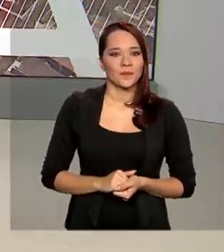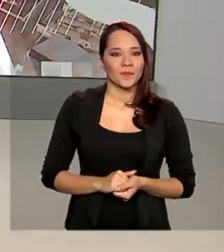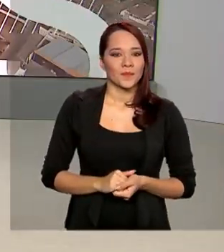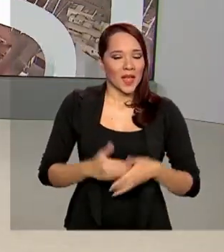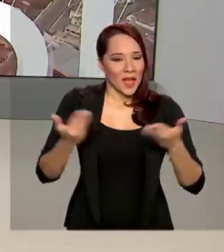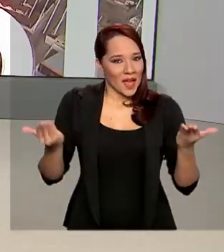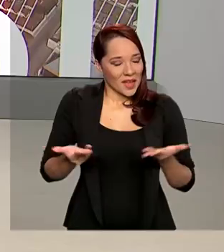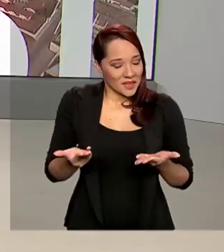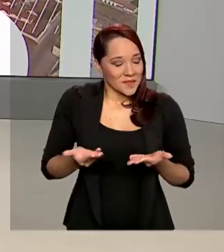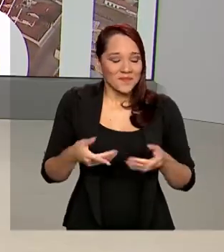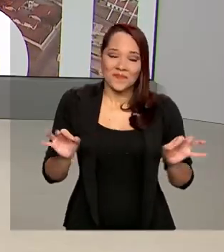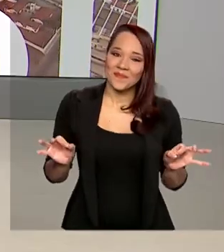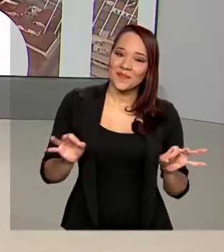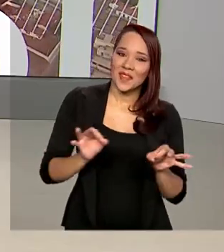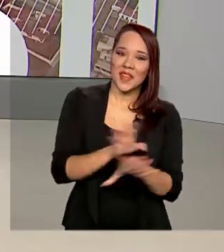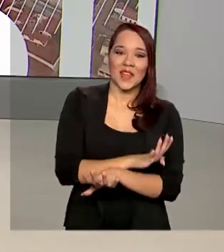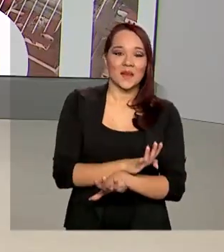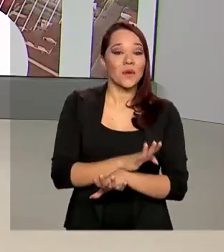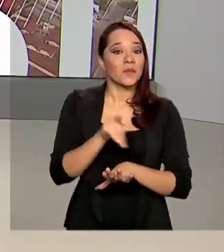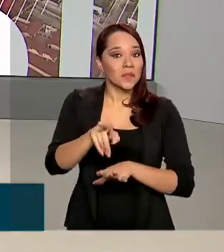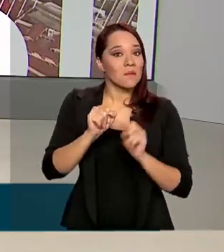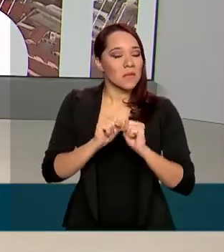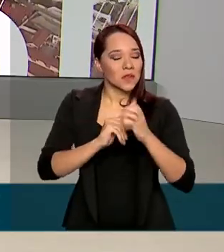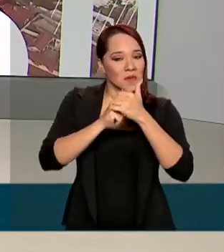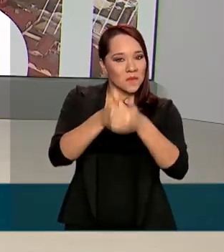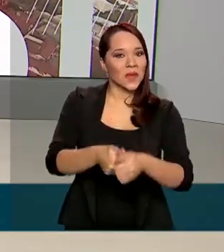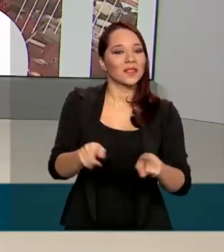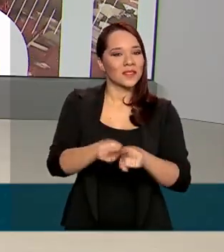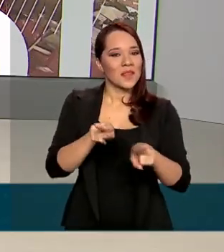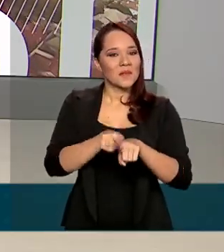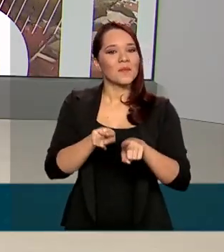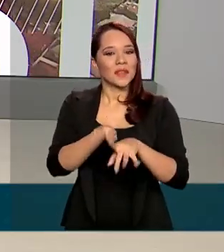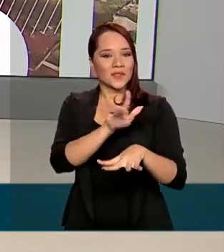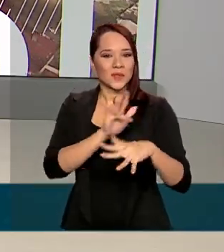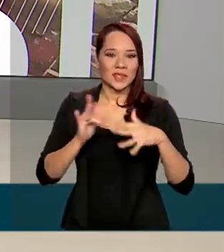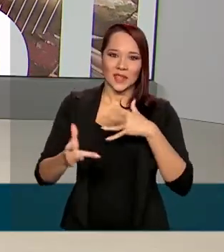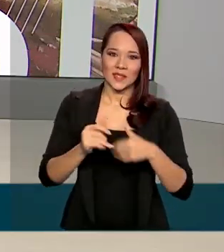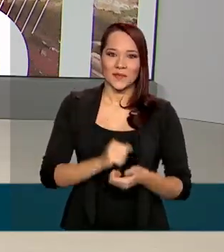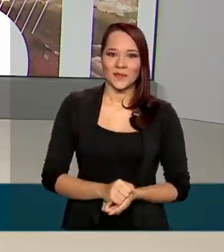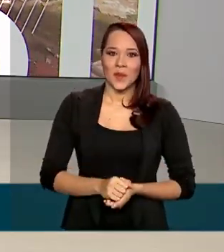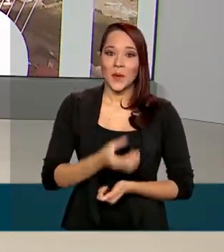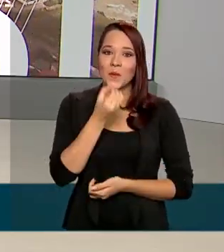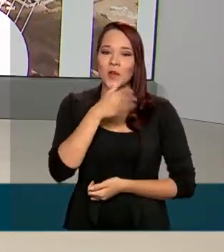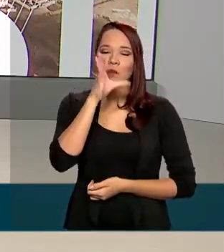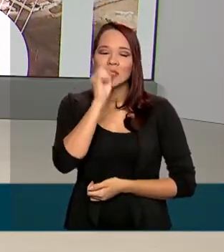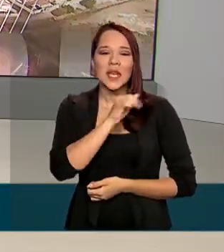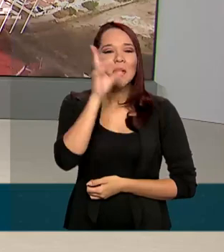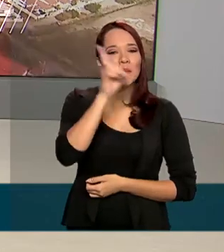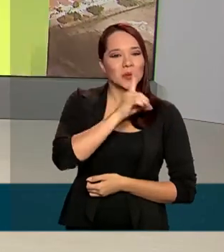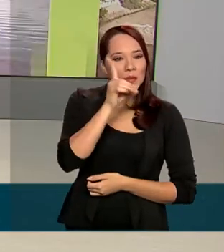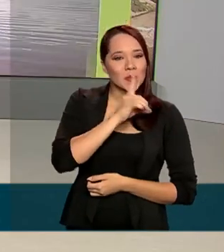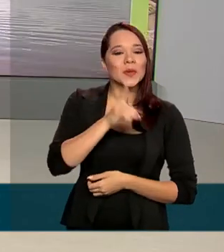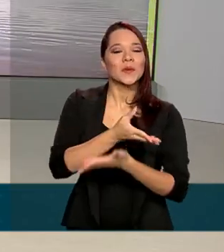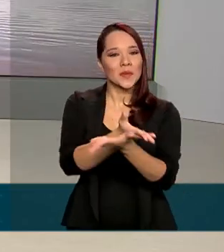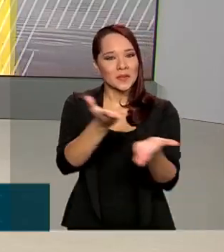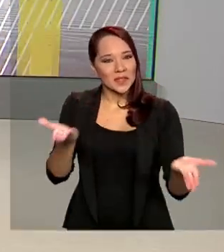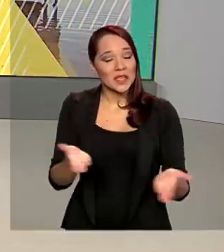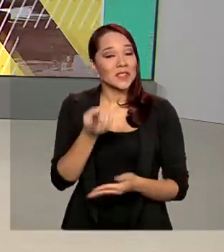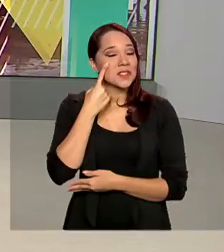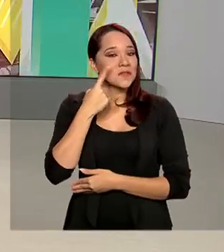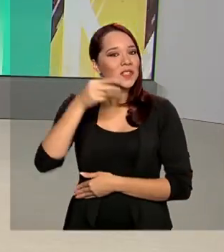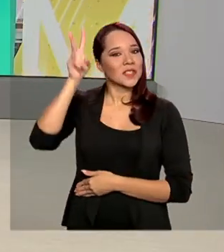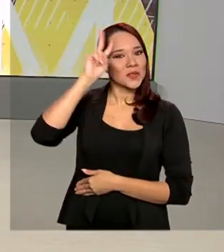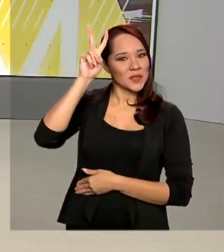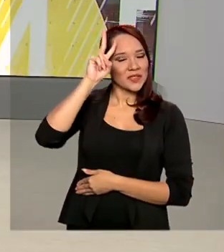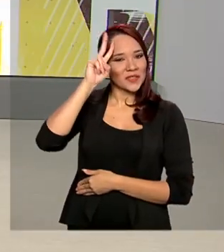O Brasil em Dia fica por aqui, você pode nos acompanhar também pelas redes sociais. Um ótimo fim de semana para você, nos vemos